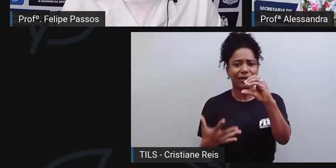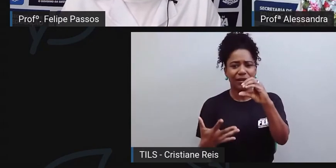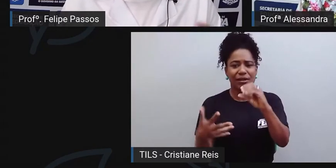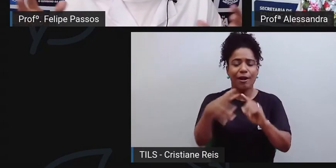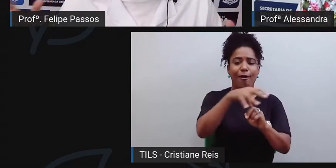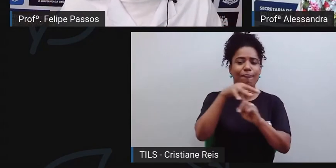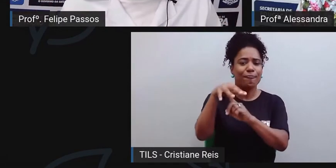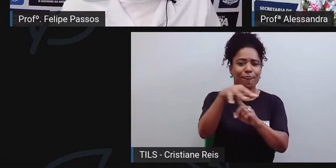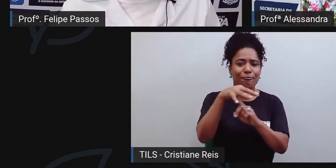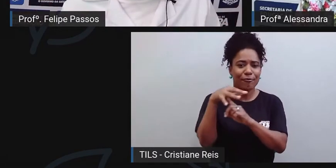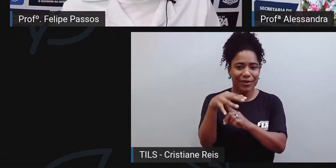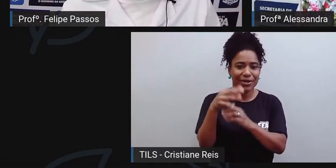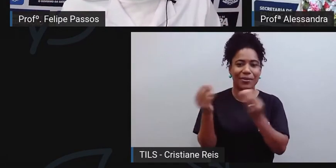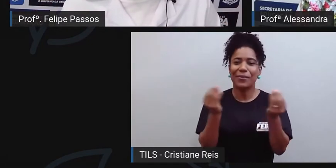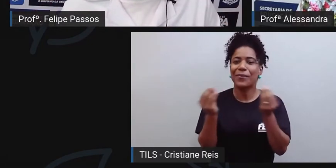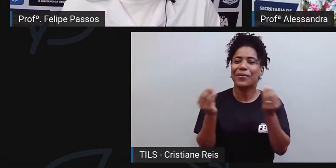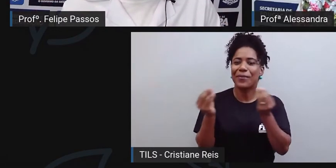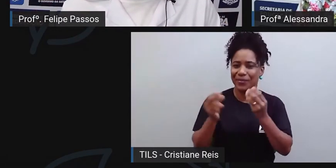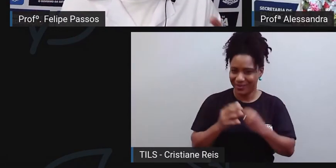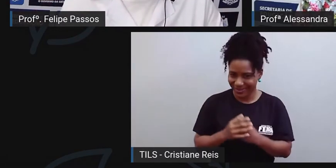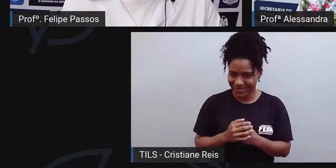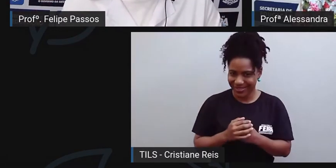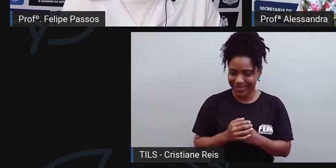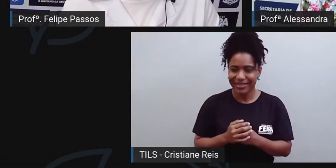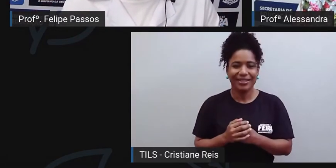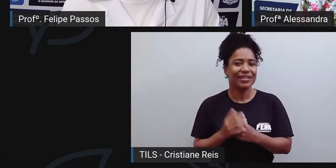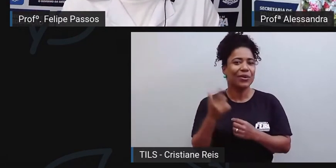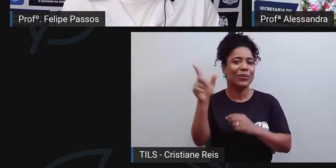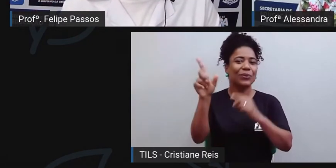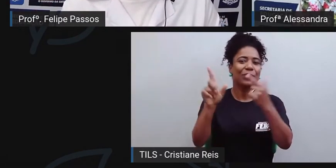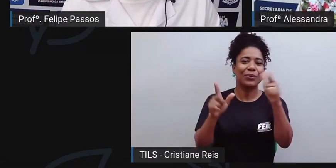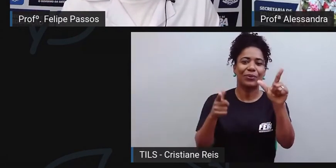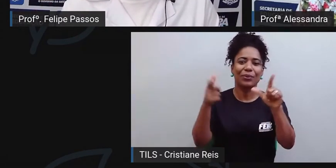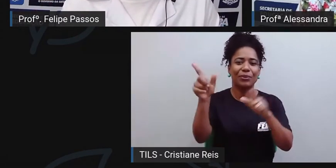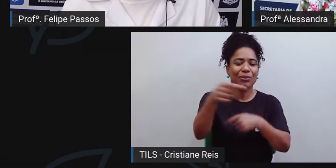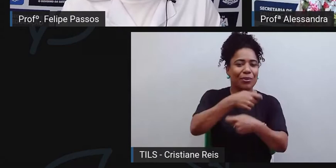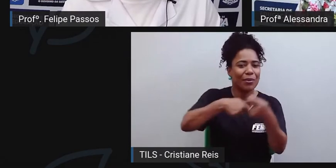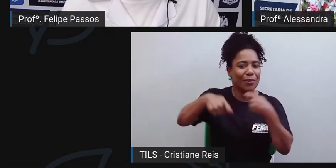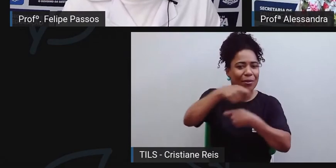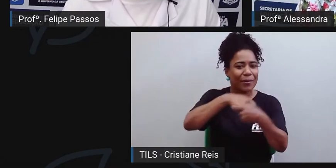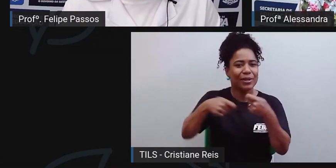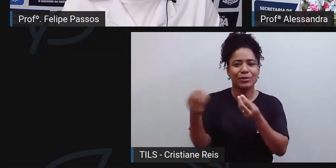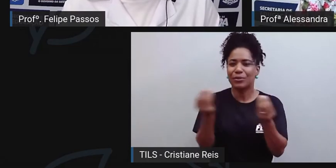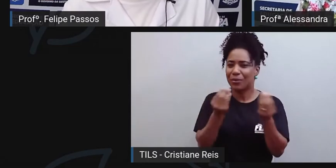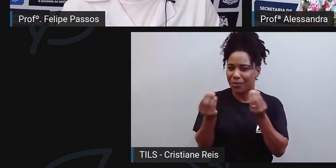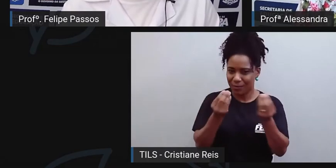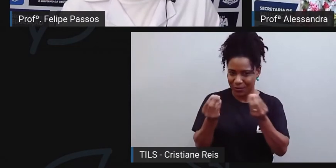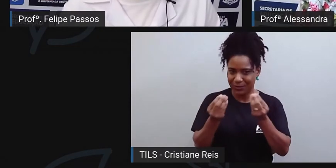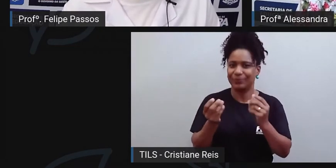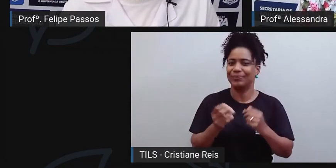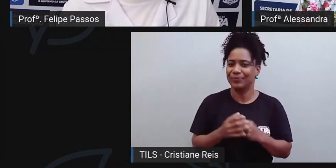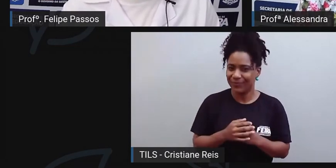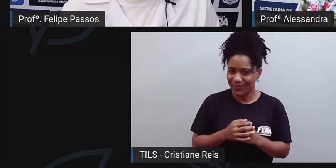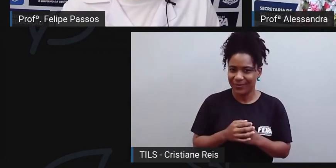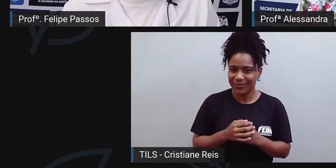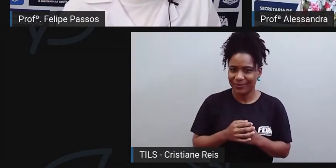entre outros tipos de comércio e o que é que tem em comum em todas essas feiras, feirinhas livres?